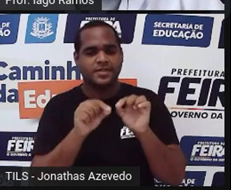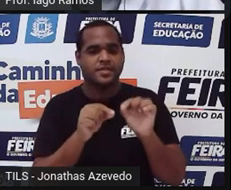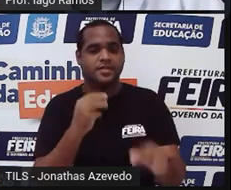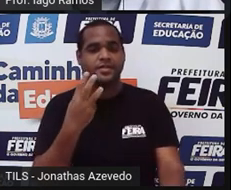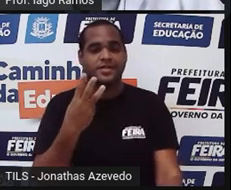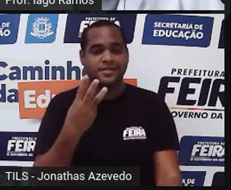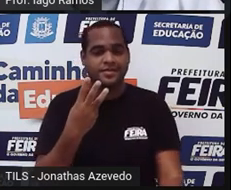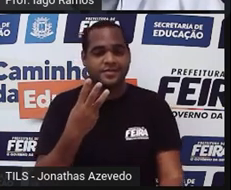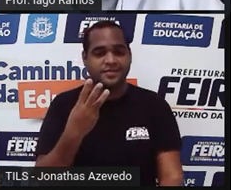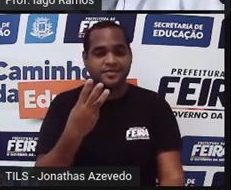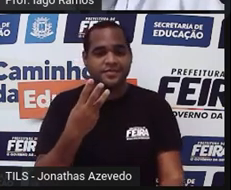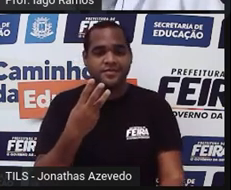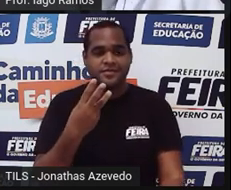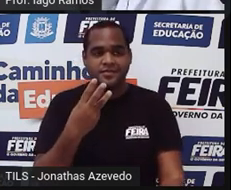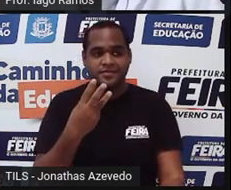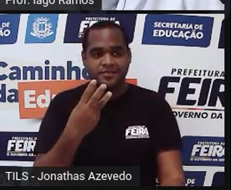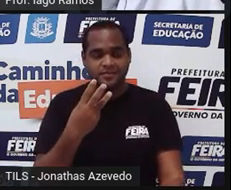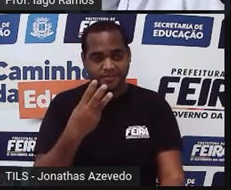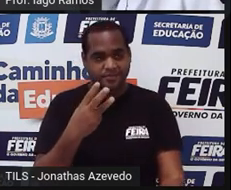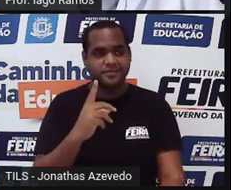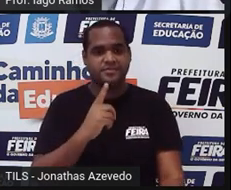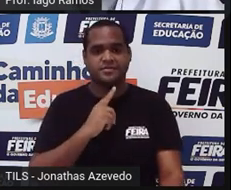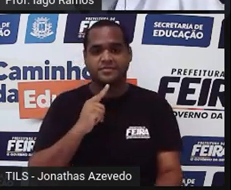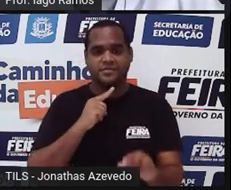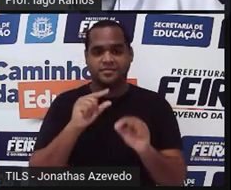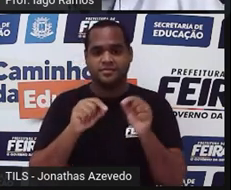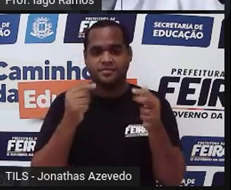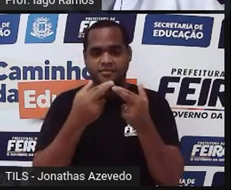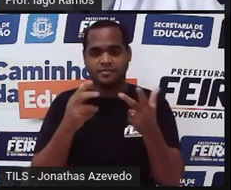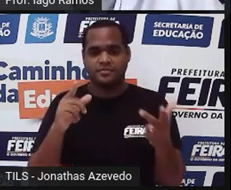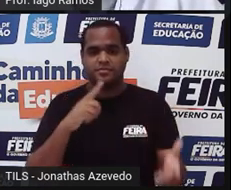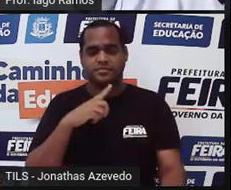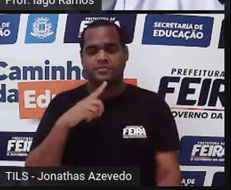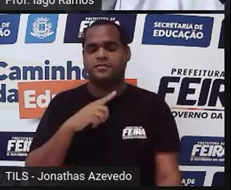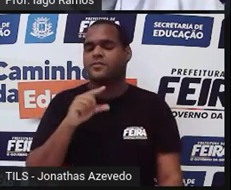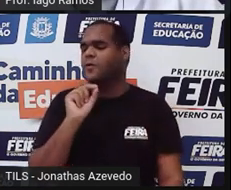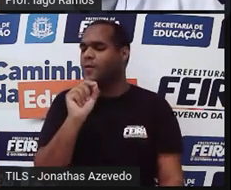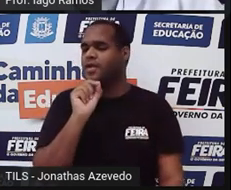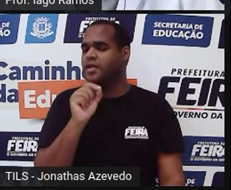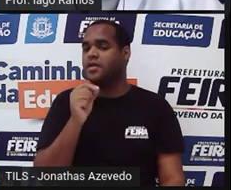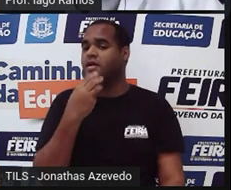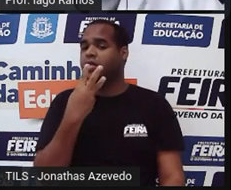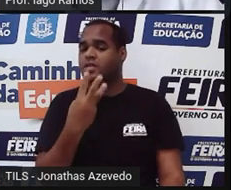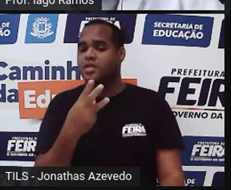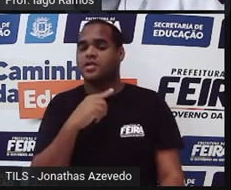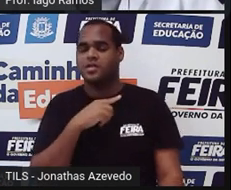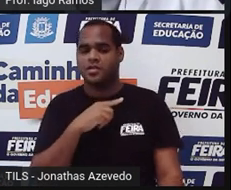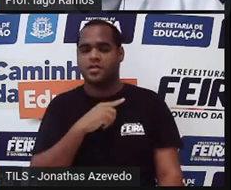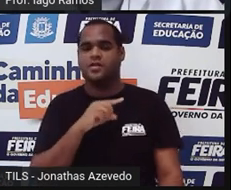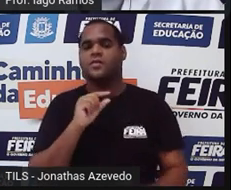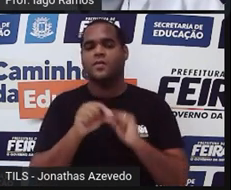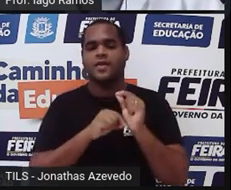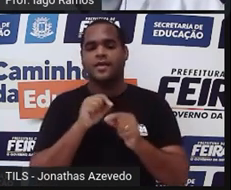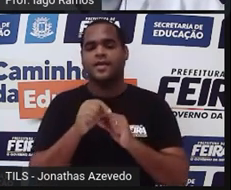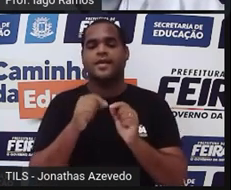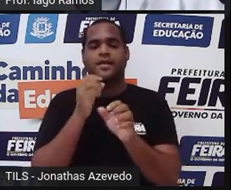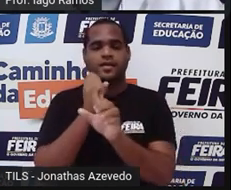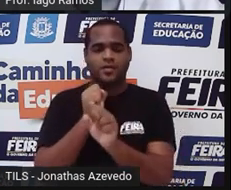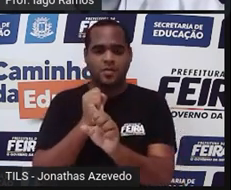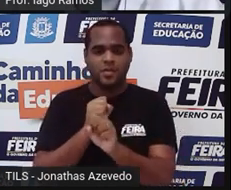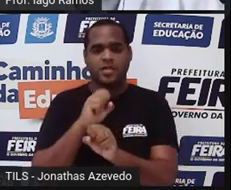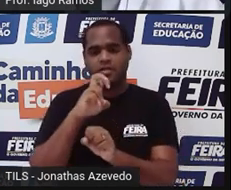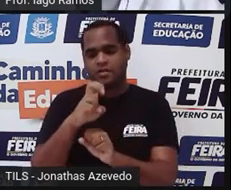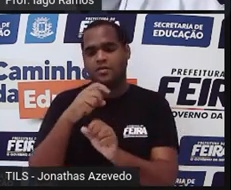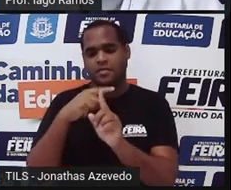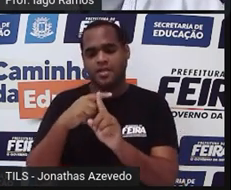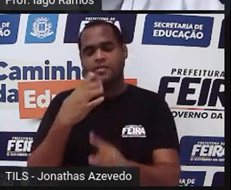3, ó. E aí, gente vai ver se 3 é menor que a soma de 5 mais 4.